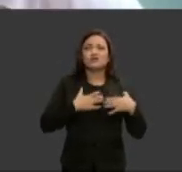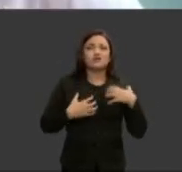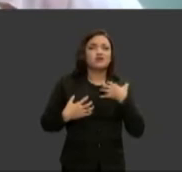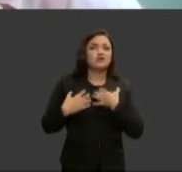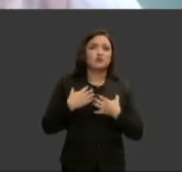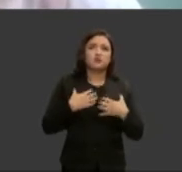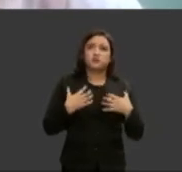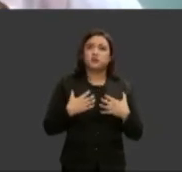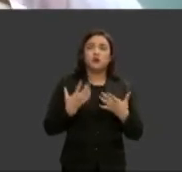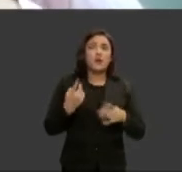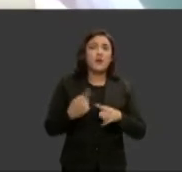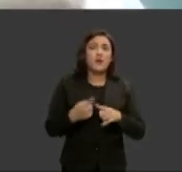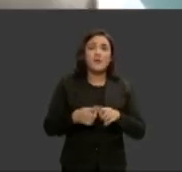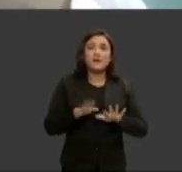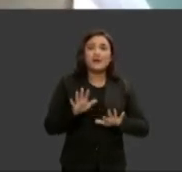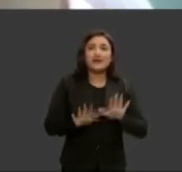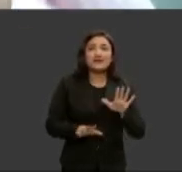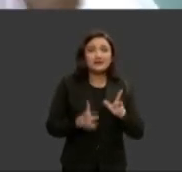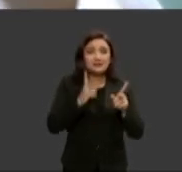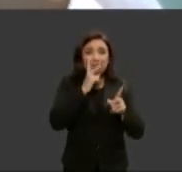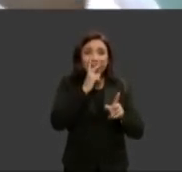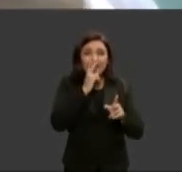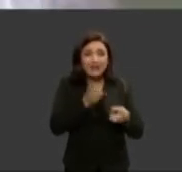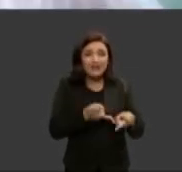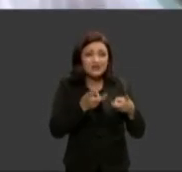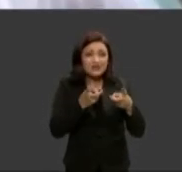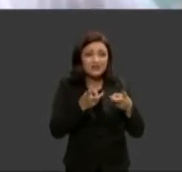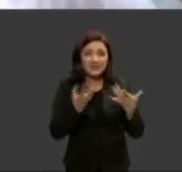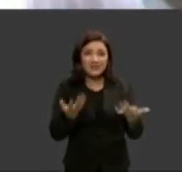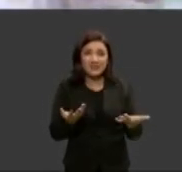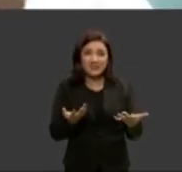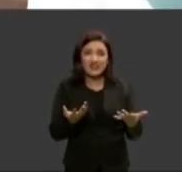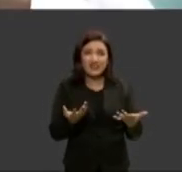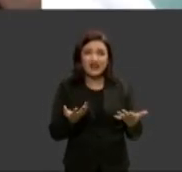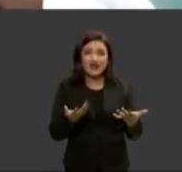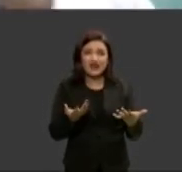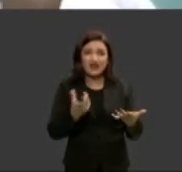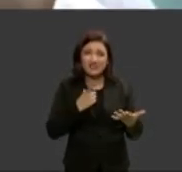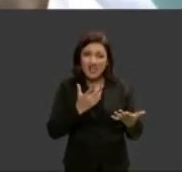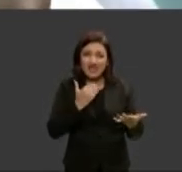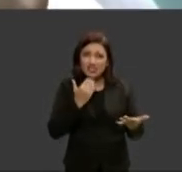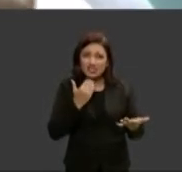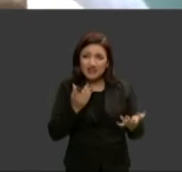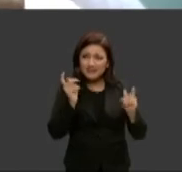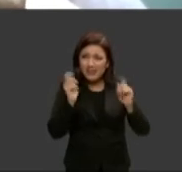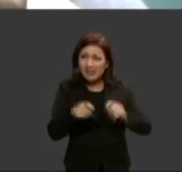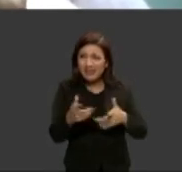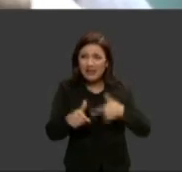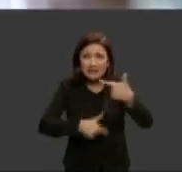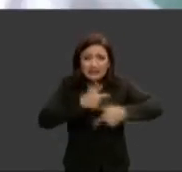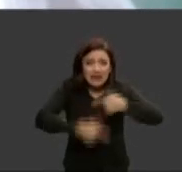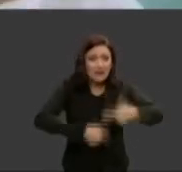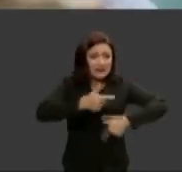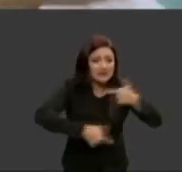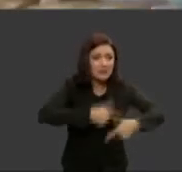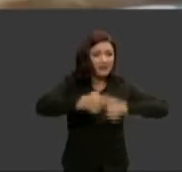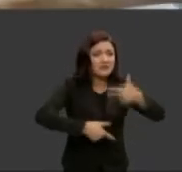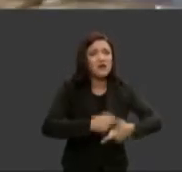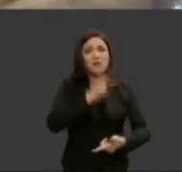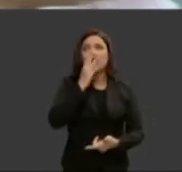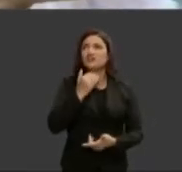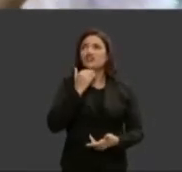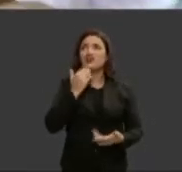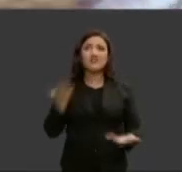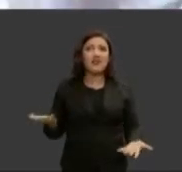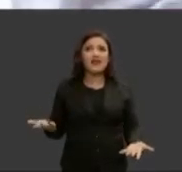doutoras e ministros dá a impressão será que nós estamos enxugando gelo será que nós estamos no norte